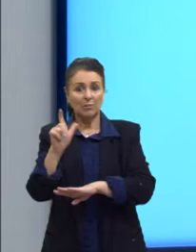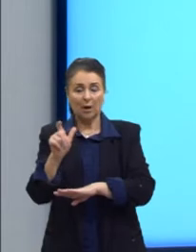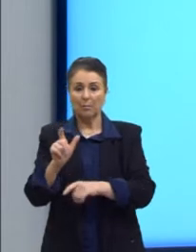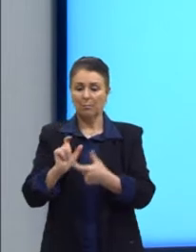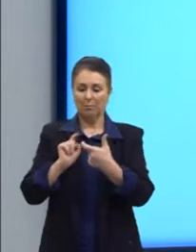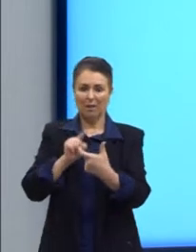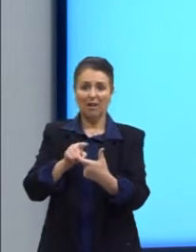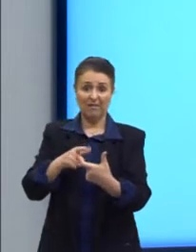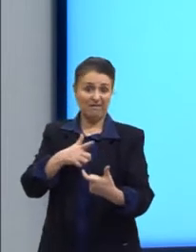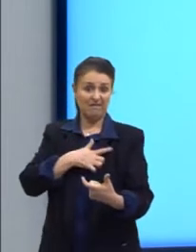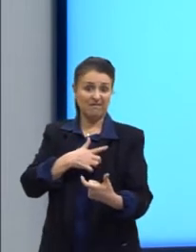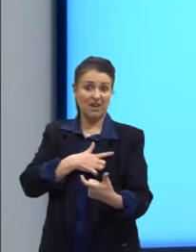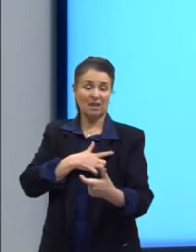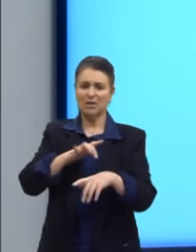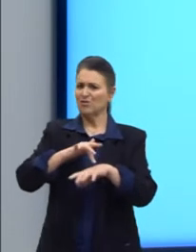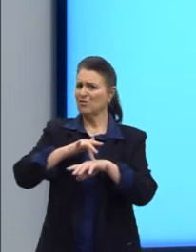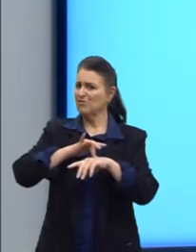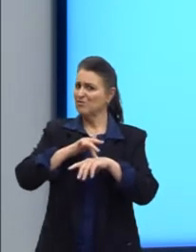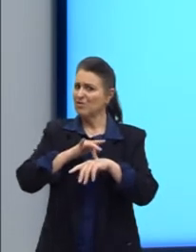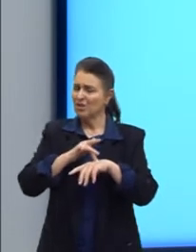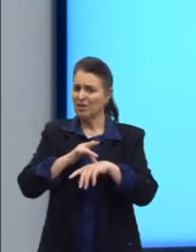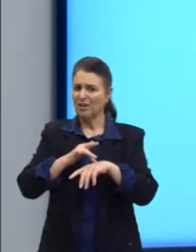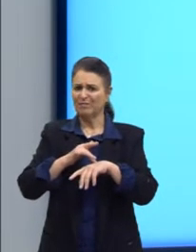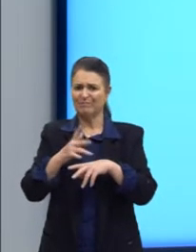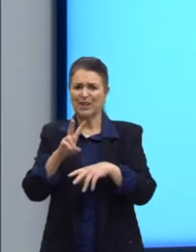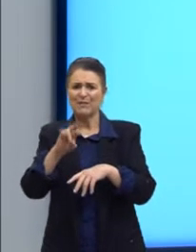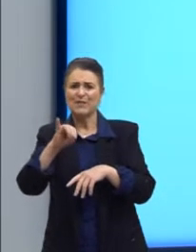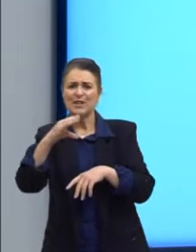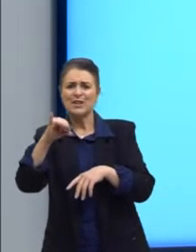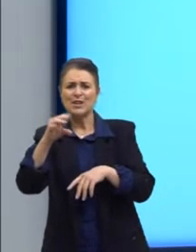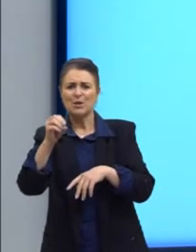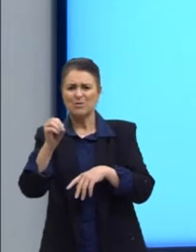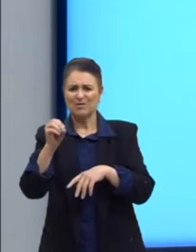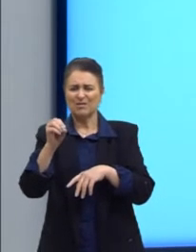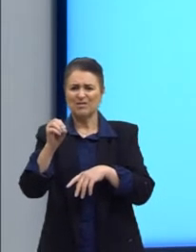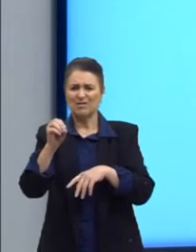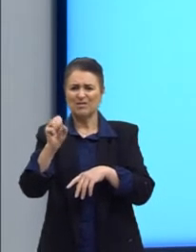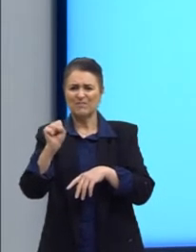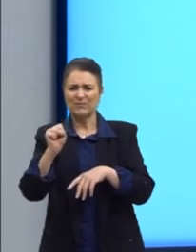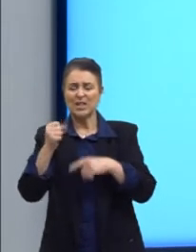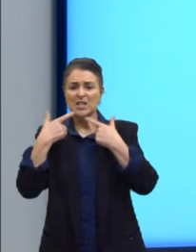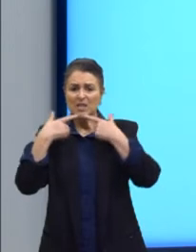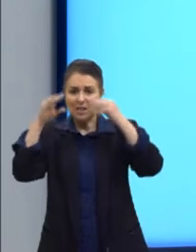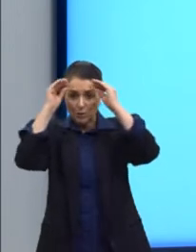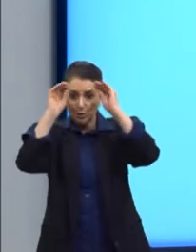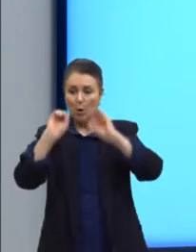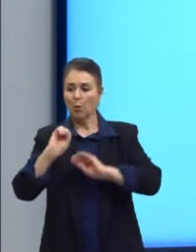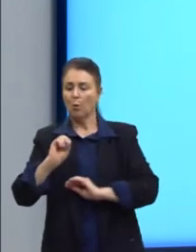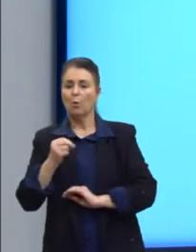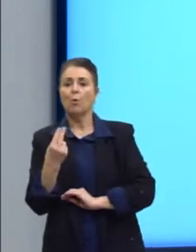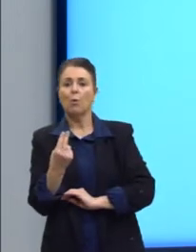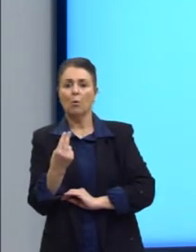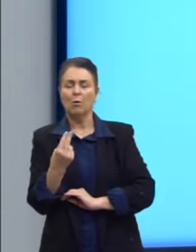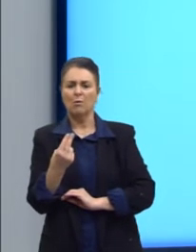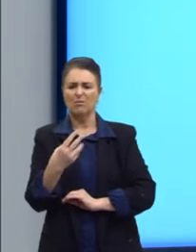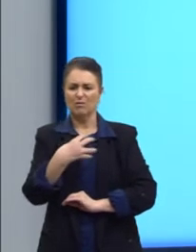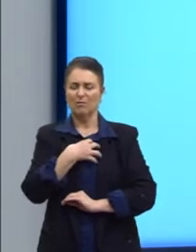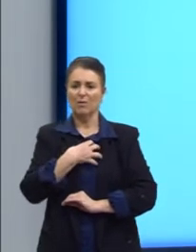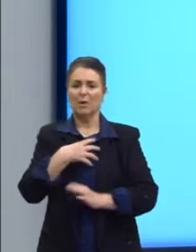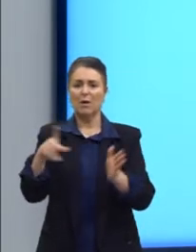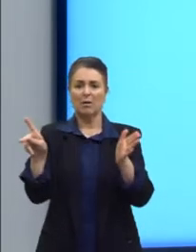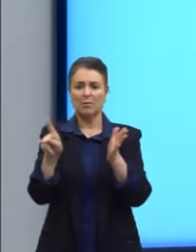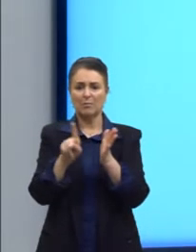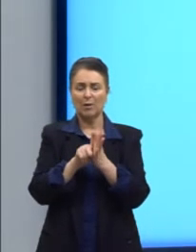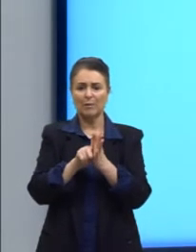calão, gírias, vícios de linguagem, ou formas próprias da oralidade